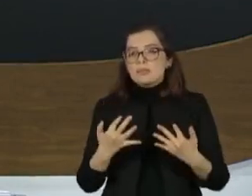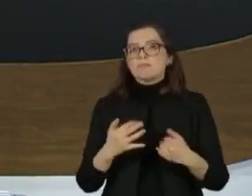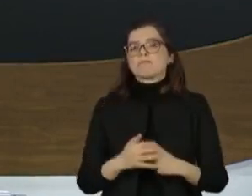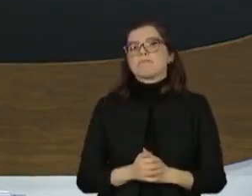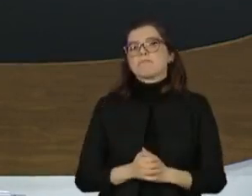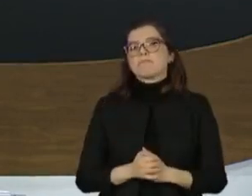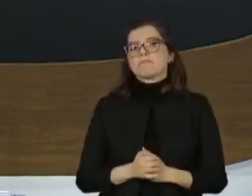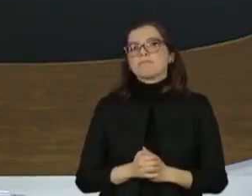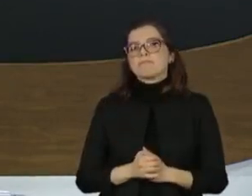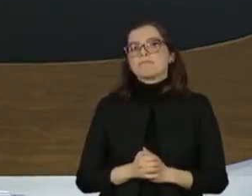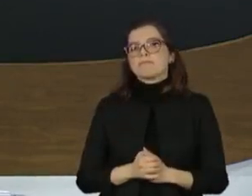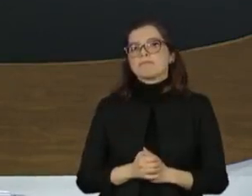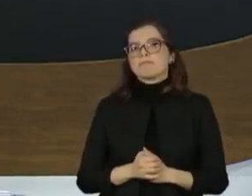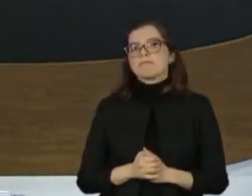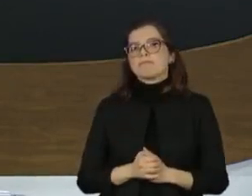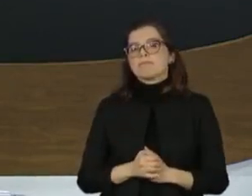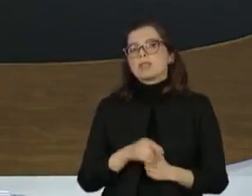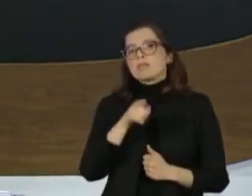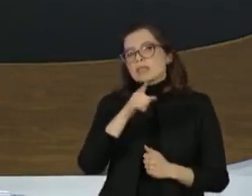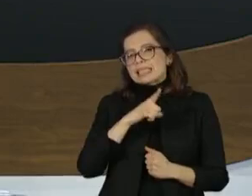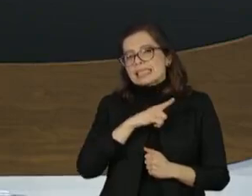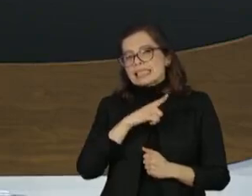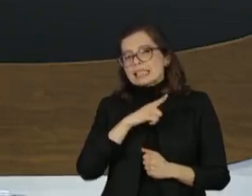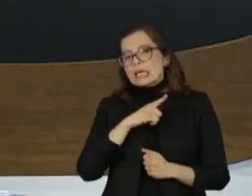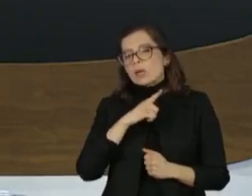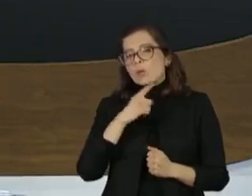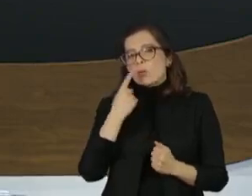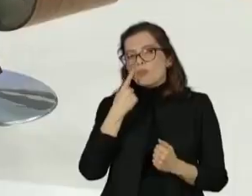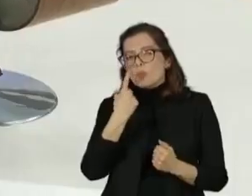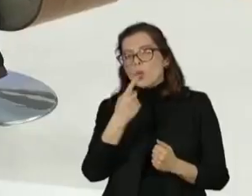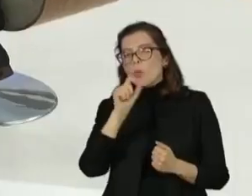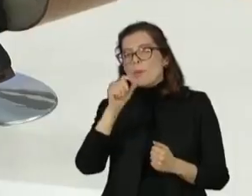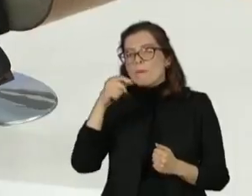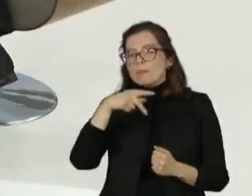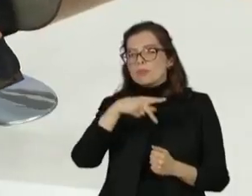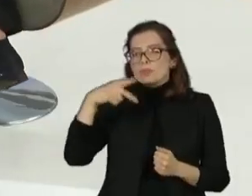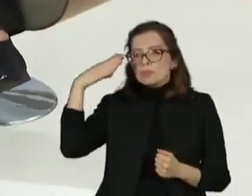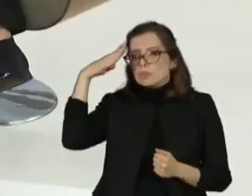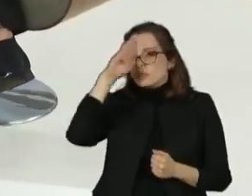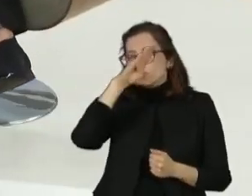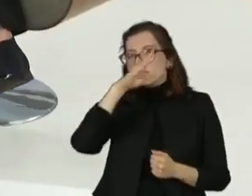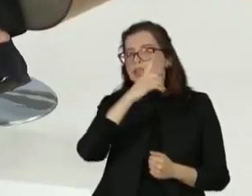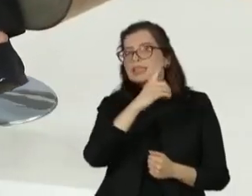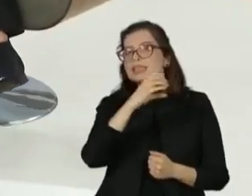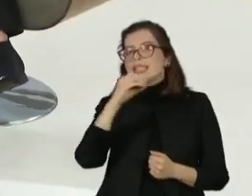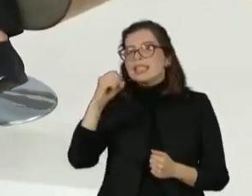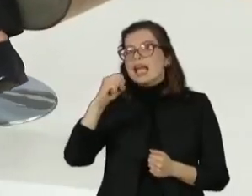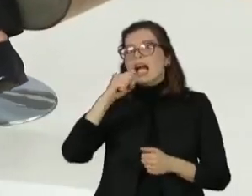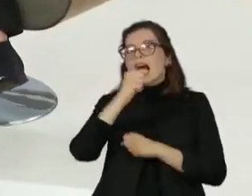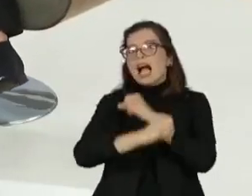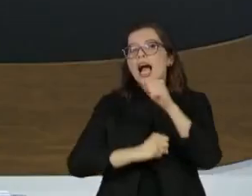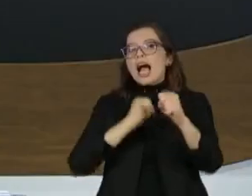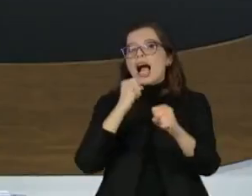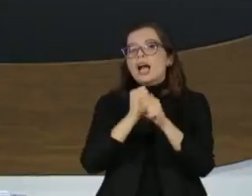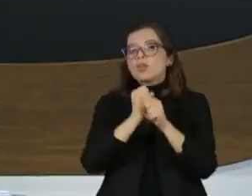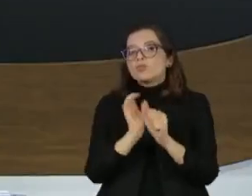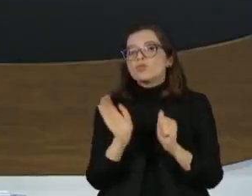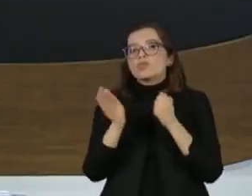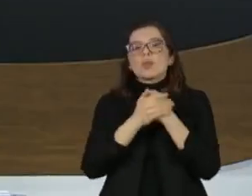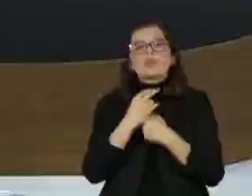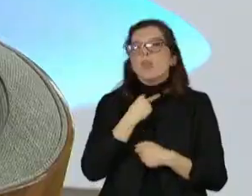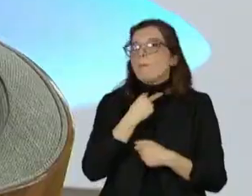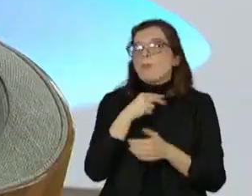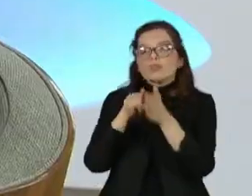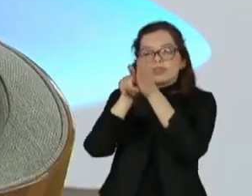sigilos de 100 anos decretados pelo presidente Jair Bolsonaro em vários documentos? Torná-los públicos. Vai revogar o